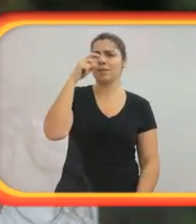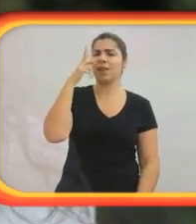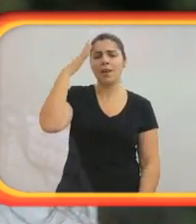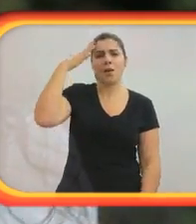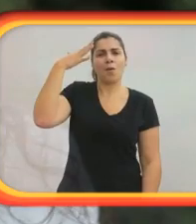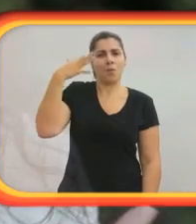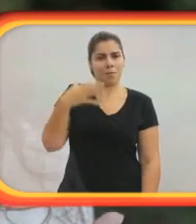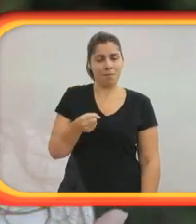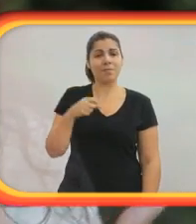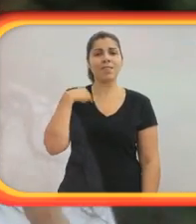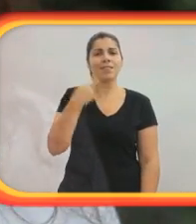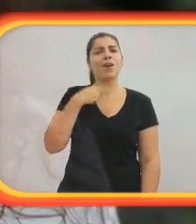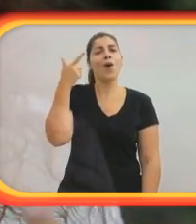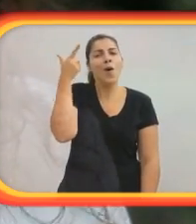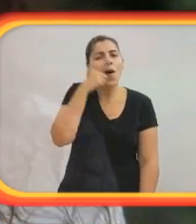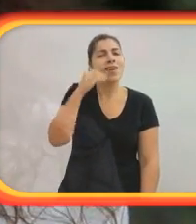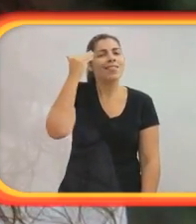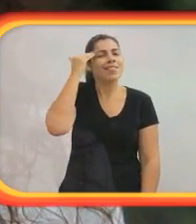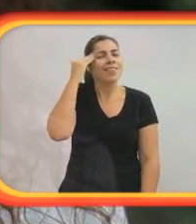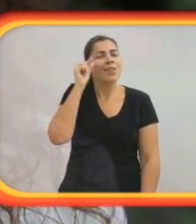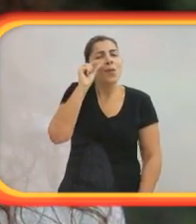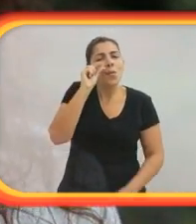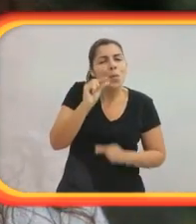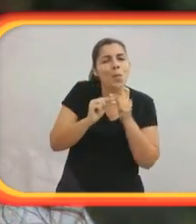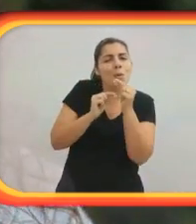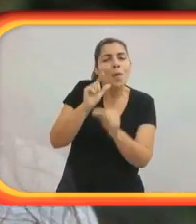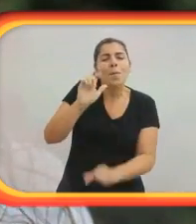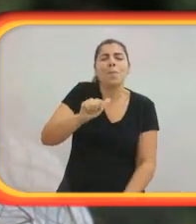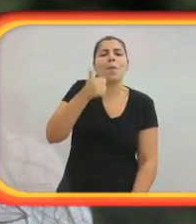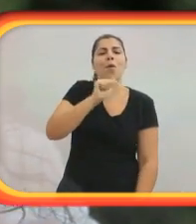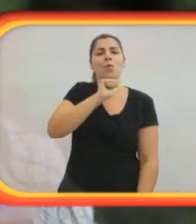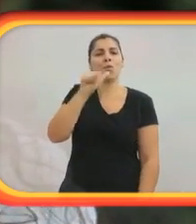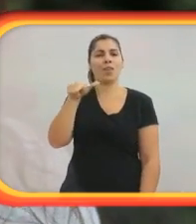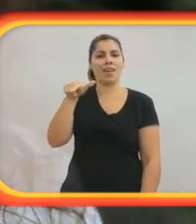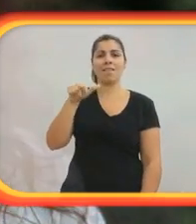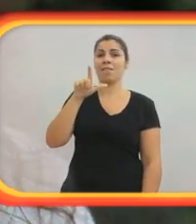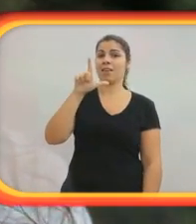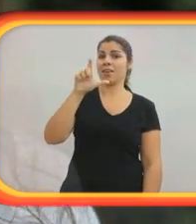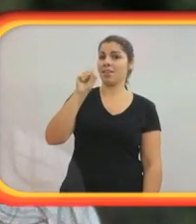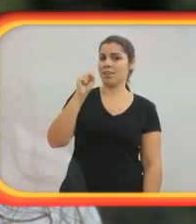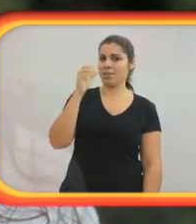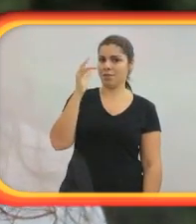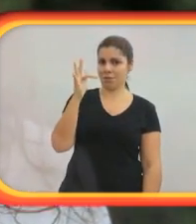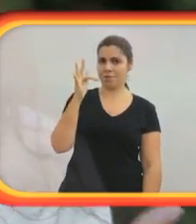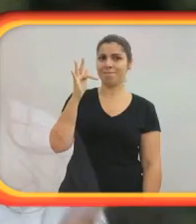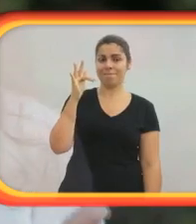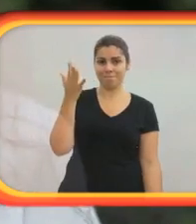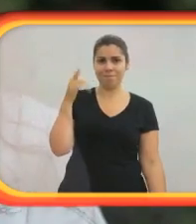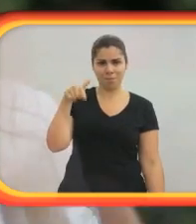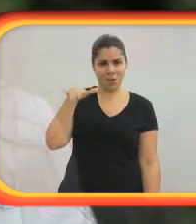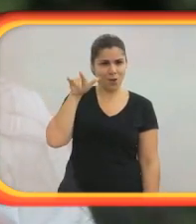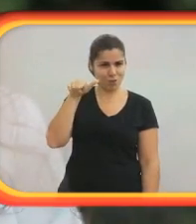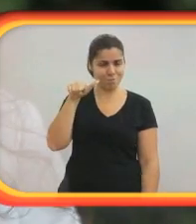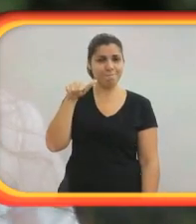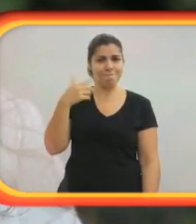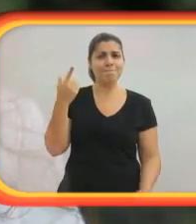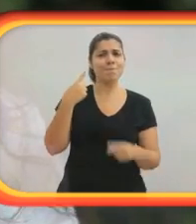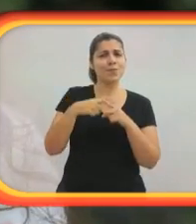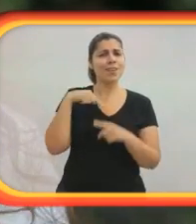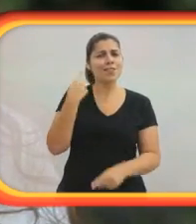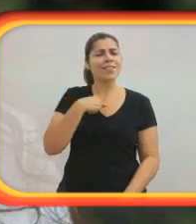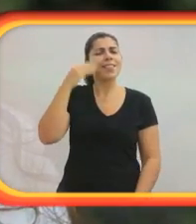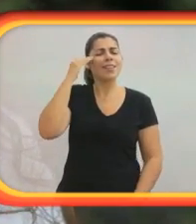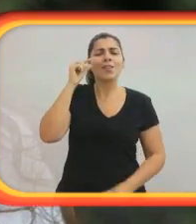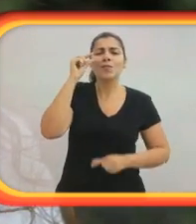da nossa que impõe uma dificuldade maior na compreensão mútua. A gente consegue entender um pouquinho